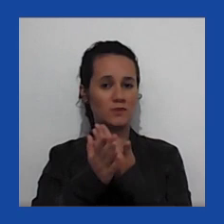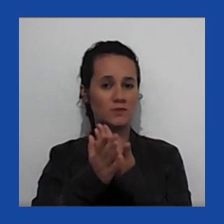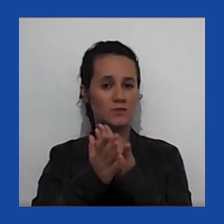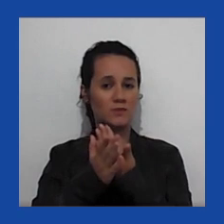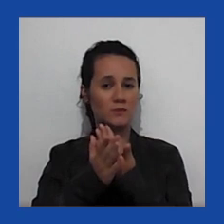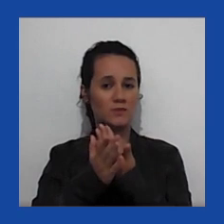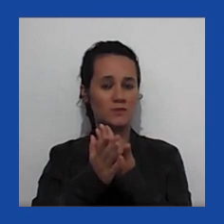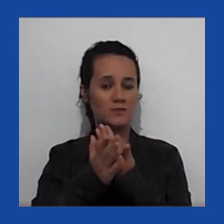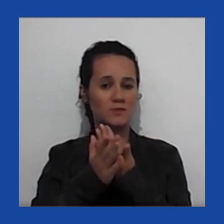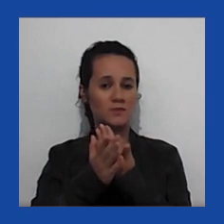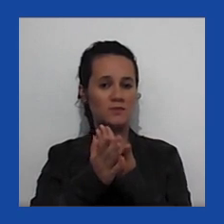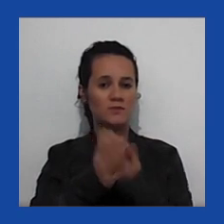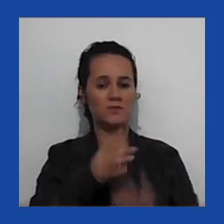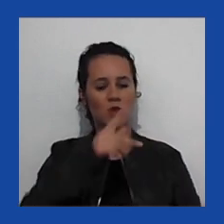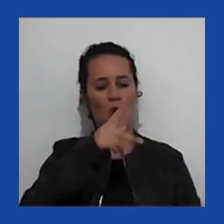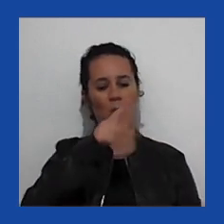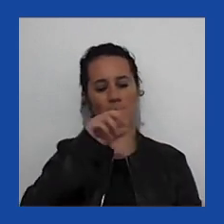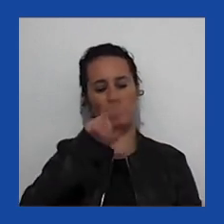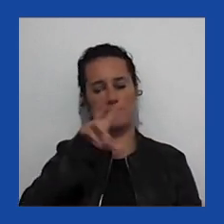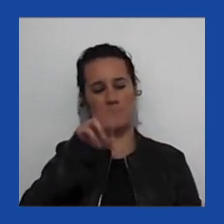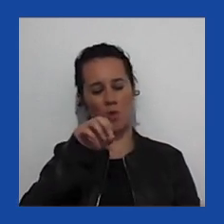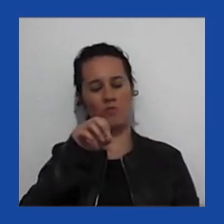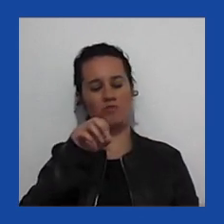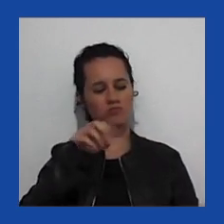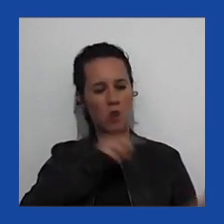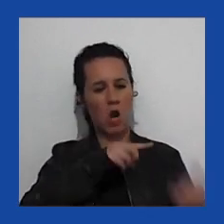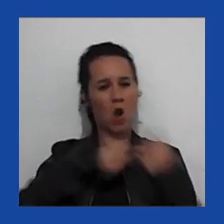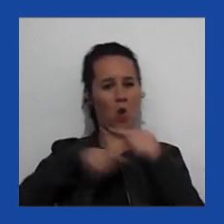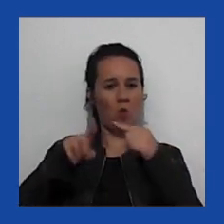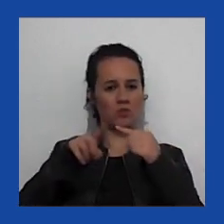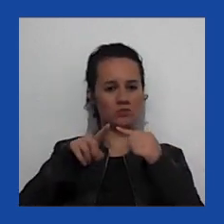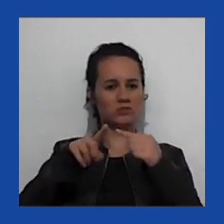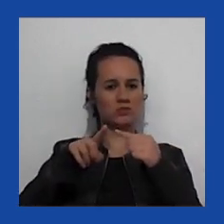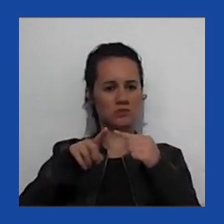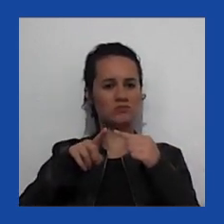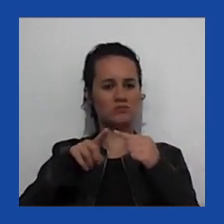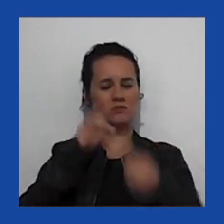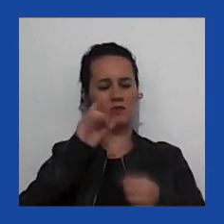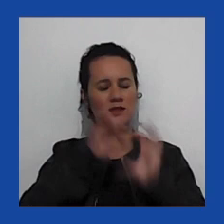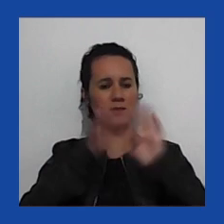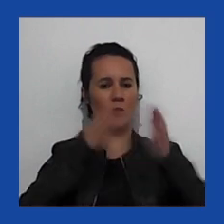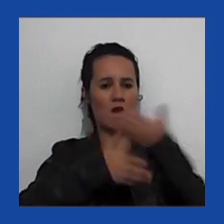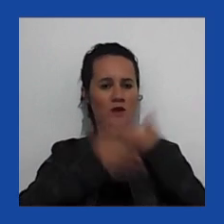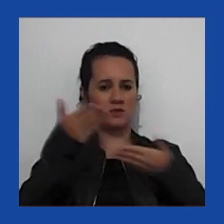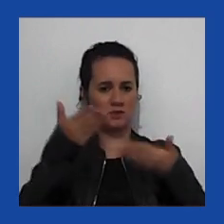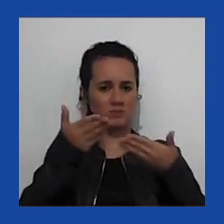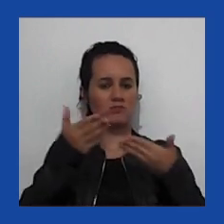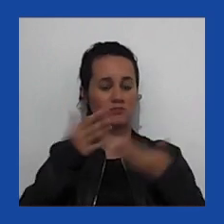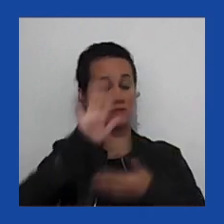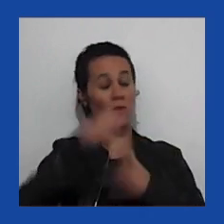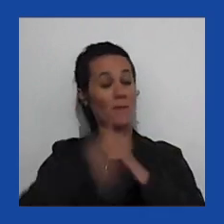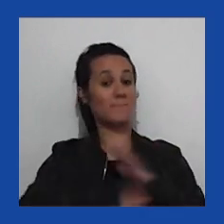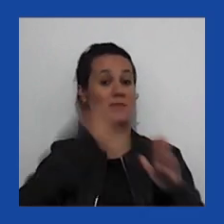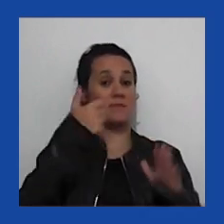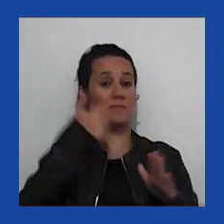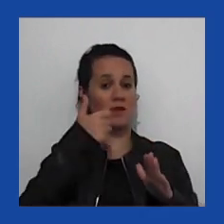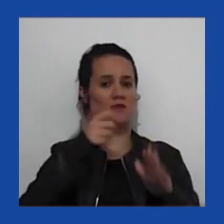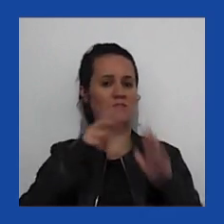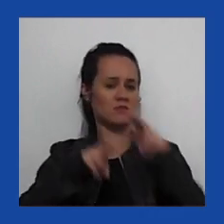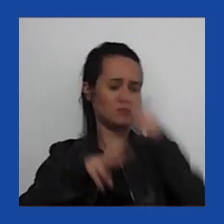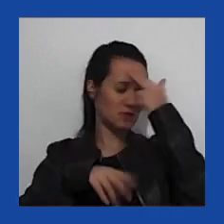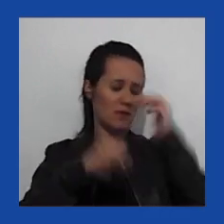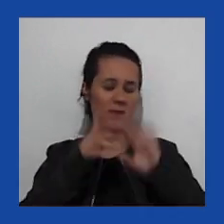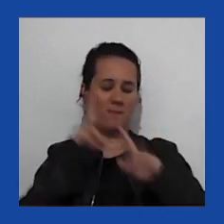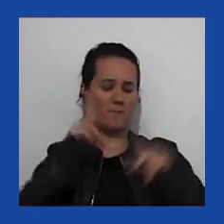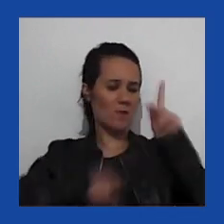No livro O Povo Contra a Democracia. Quer dizer, a primeira eleição do populista autoritário é a livre escolha da população